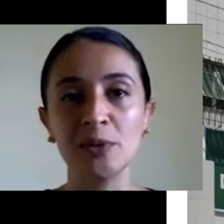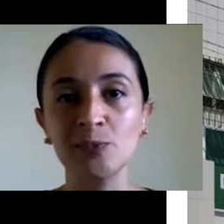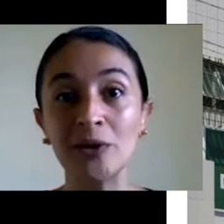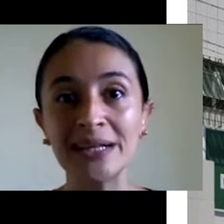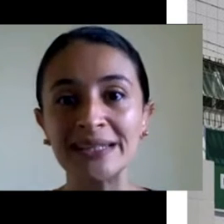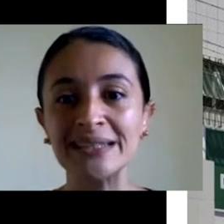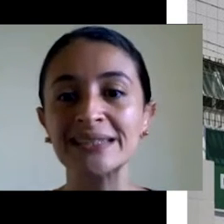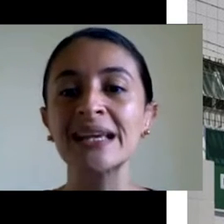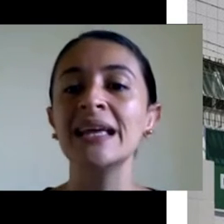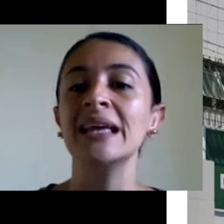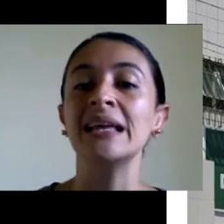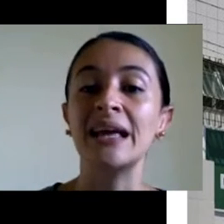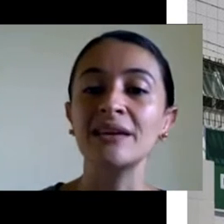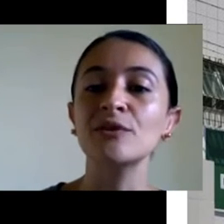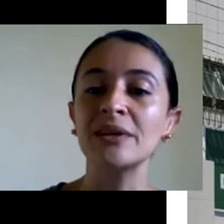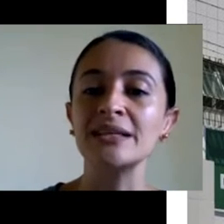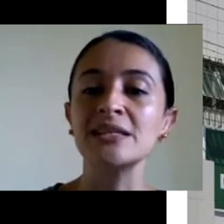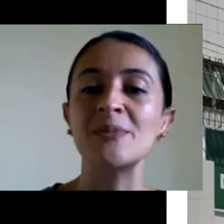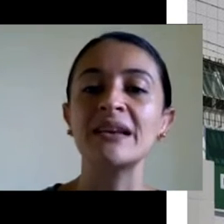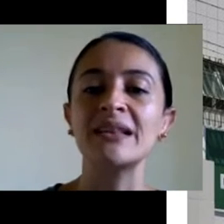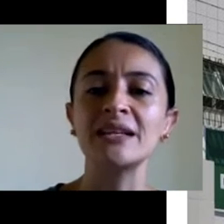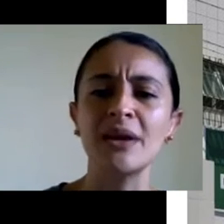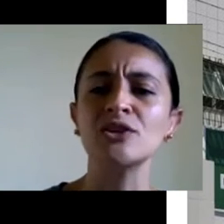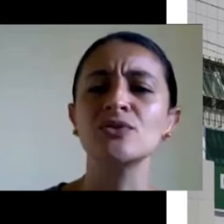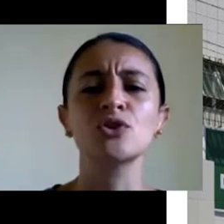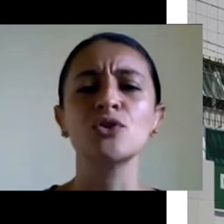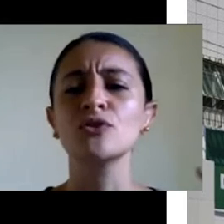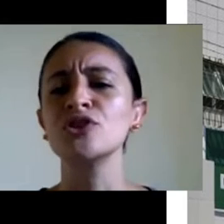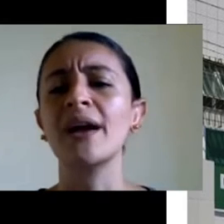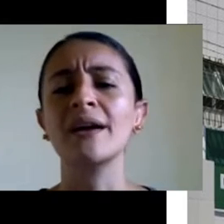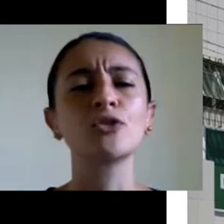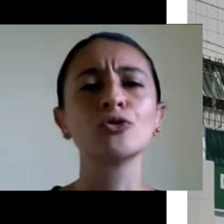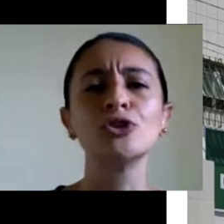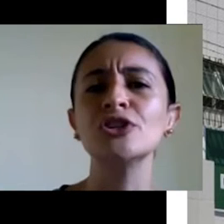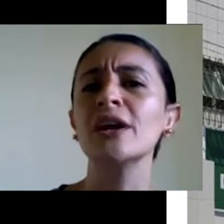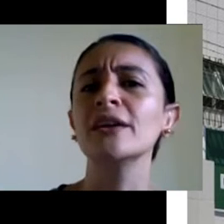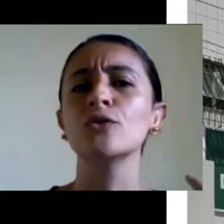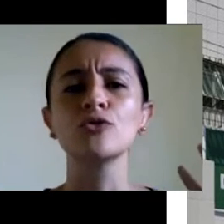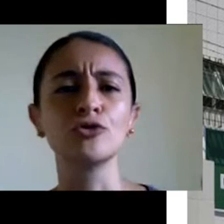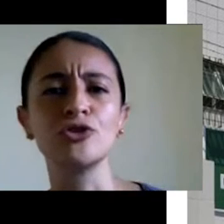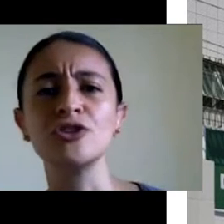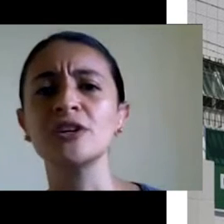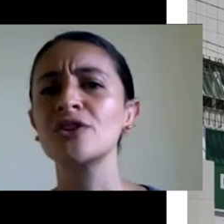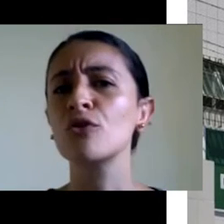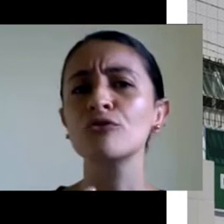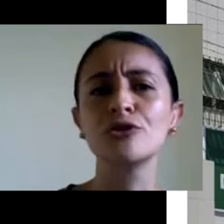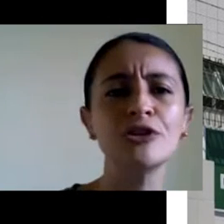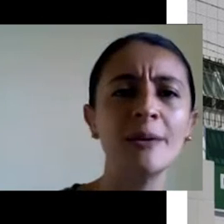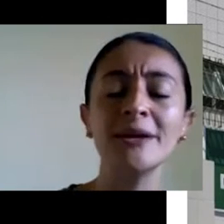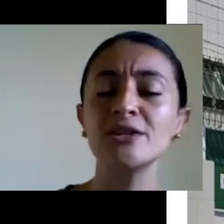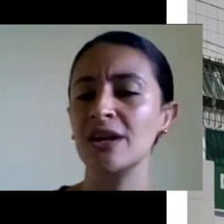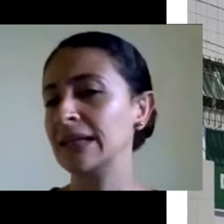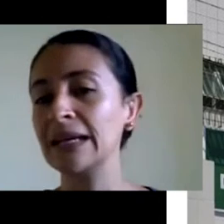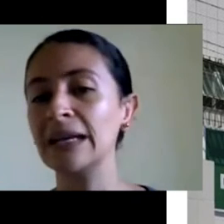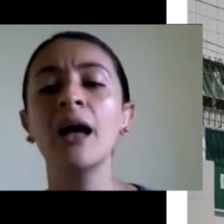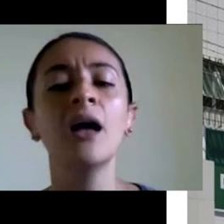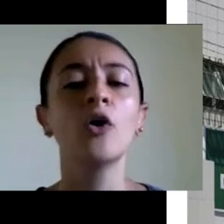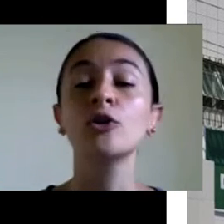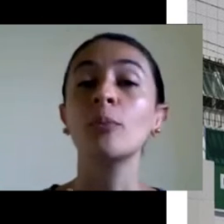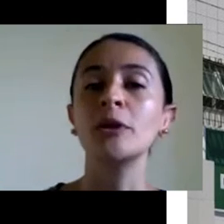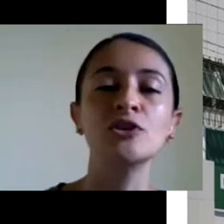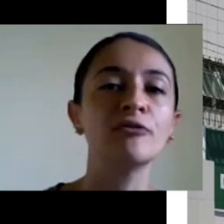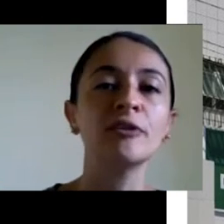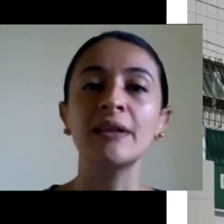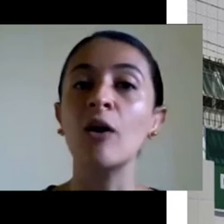geralmente pras policlínicas. E lá que não tem, né? As especialidades médicas. Angiologia, cardiologia, neurologia, ginecologia, pediatria,